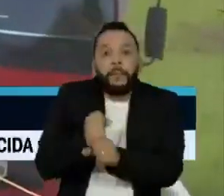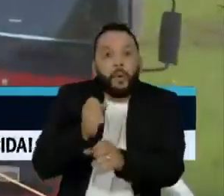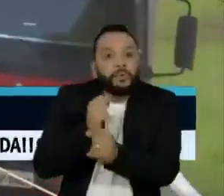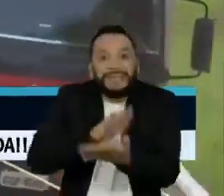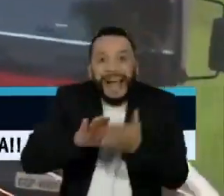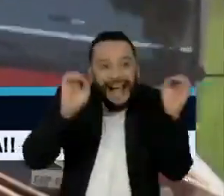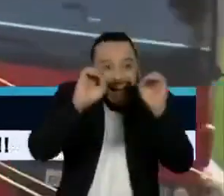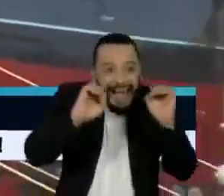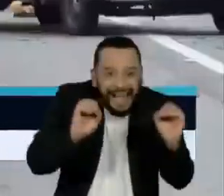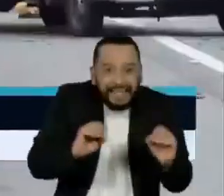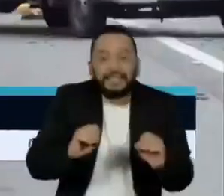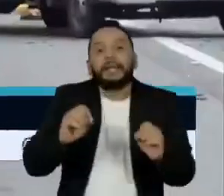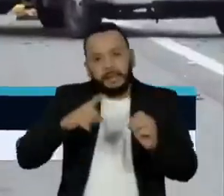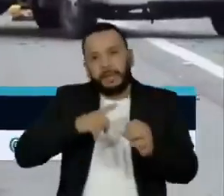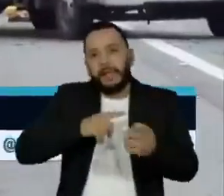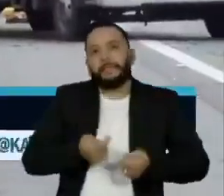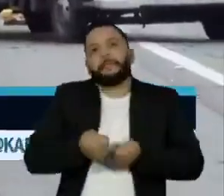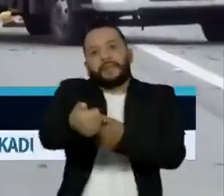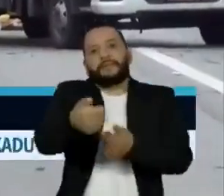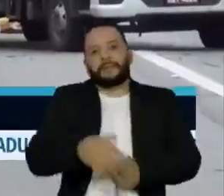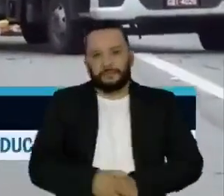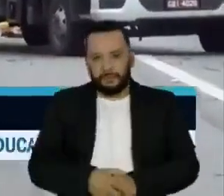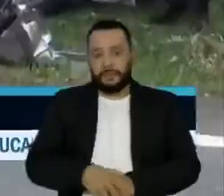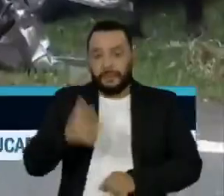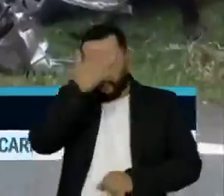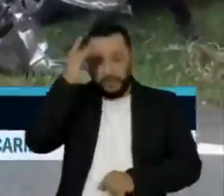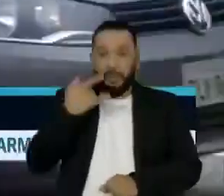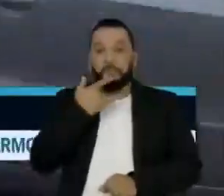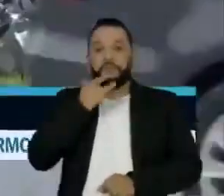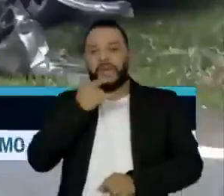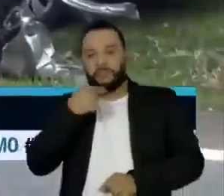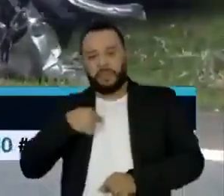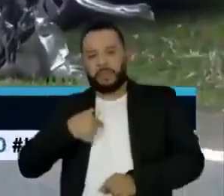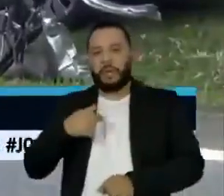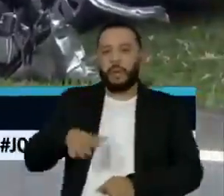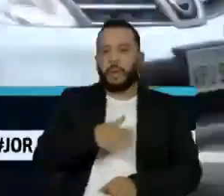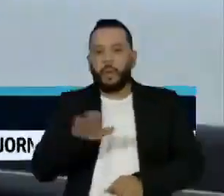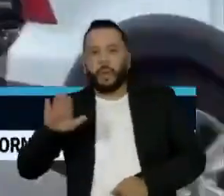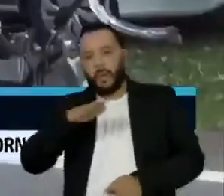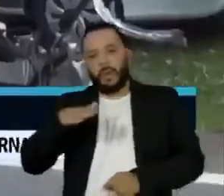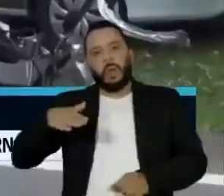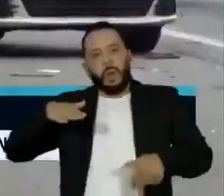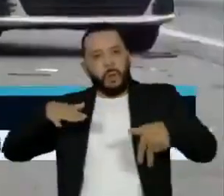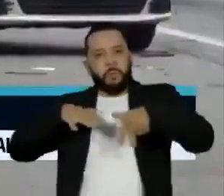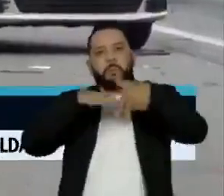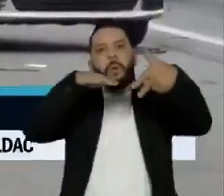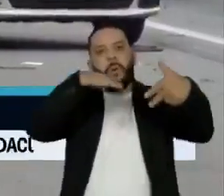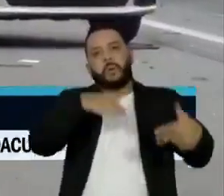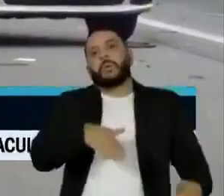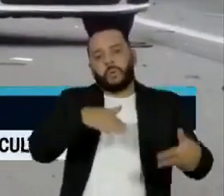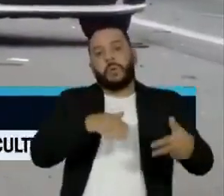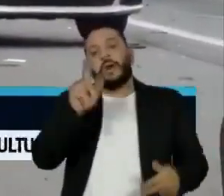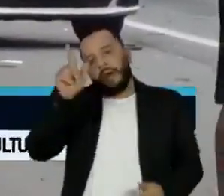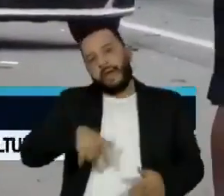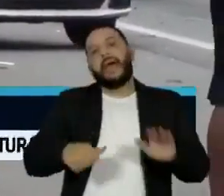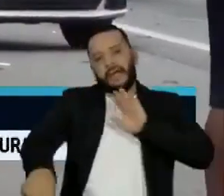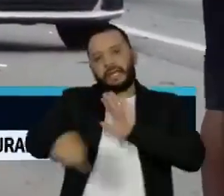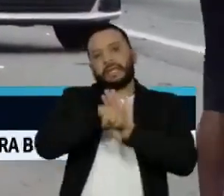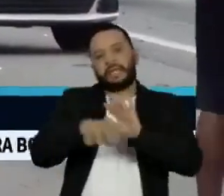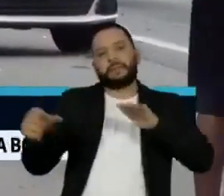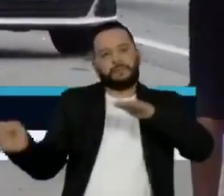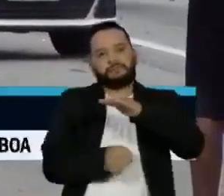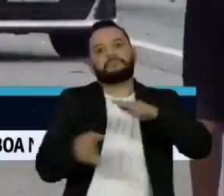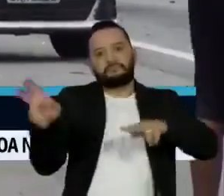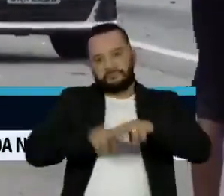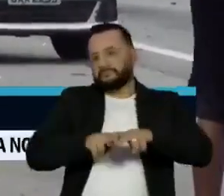não tiverem pontos na carteira. O condutor embriagado que provocar lesão corporal ou homicídio, mesmo que sem intenção, terá pena de prisão